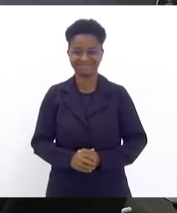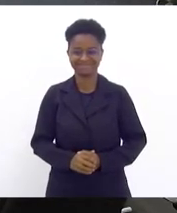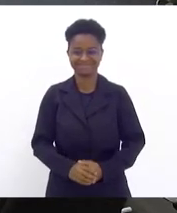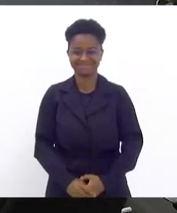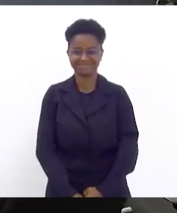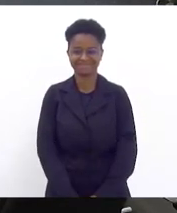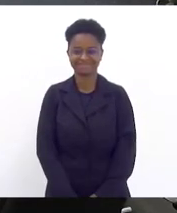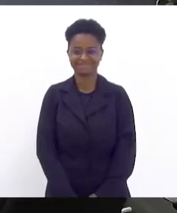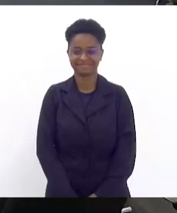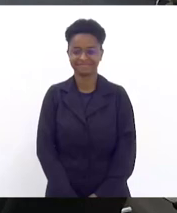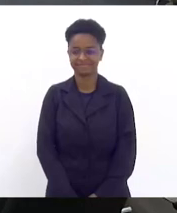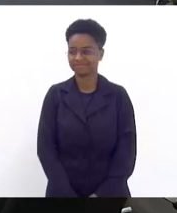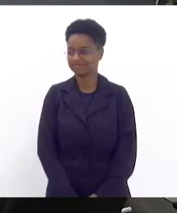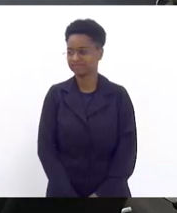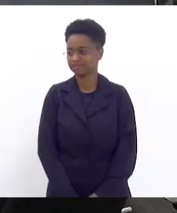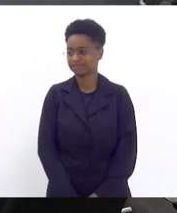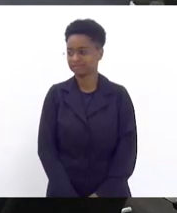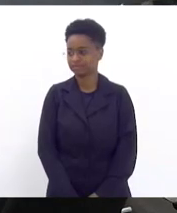que